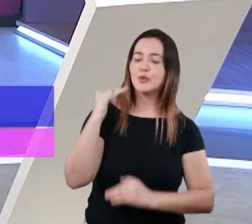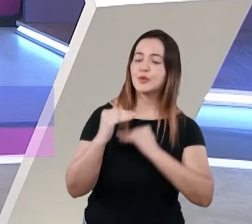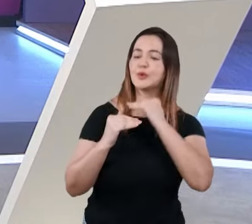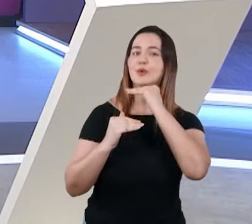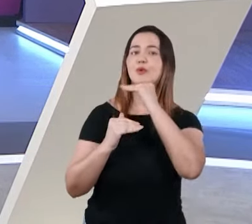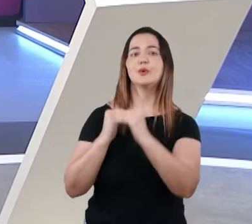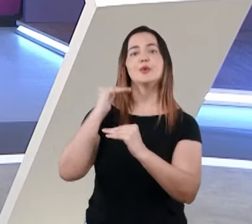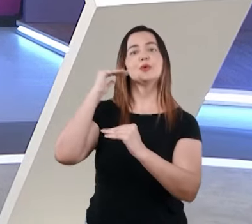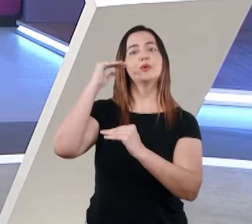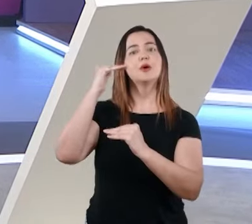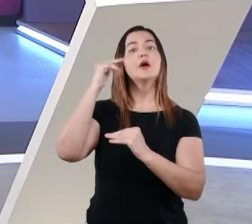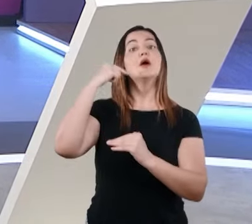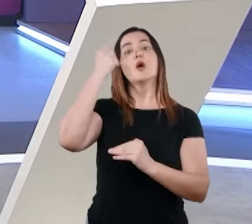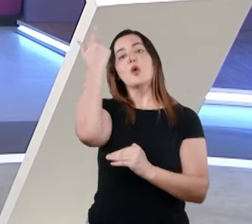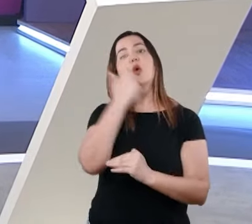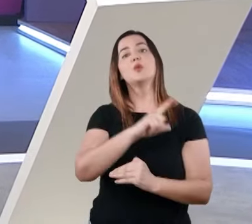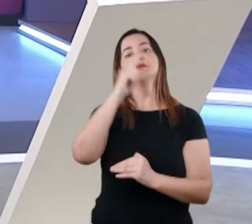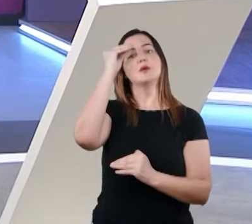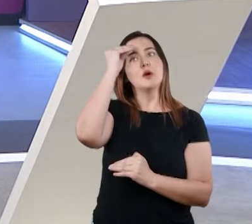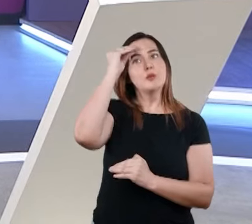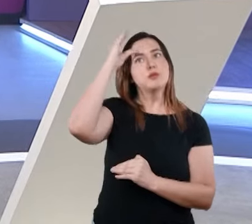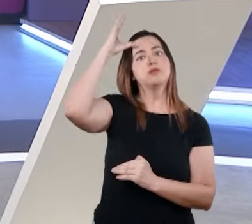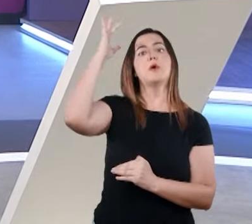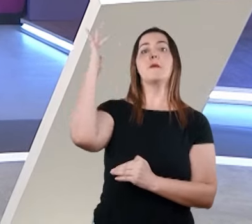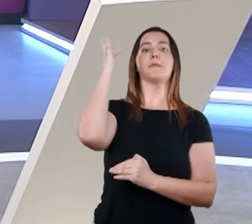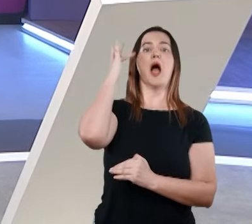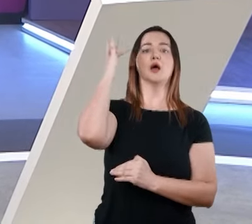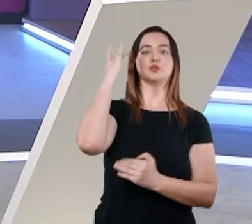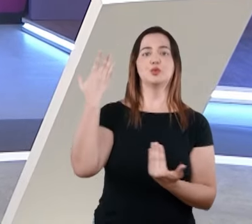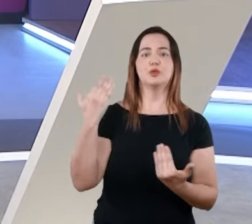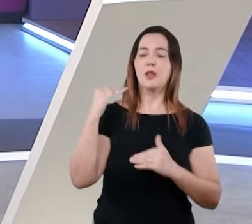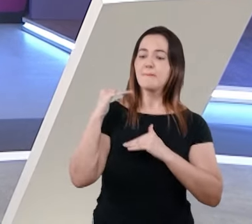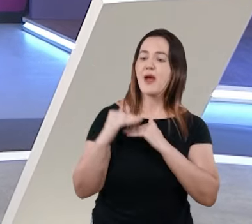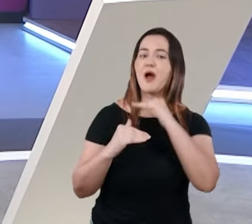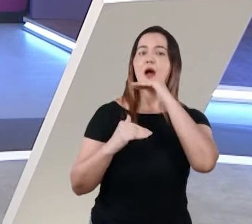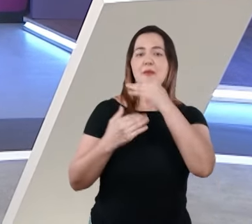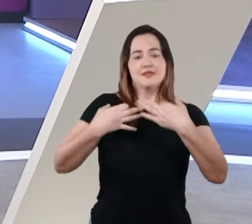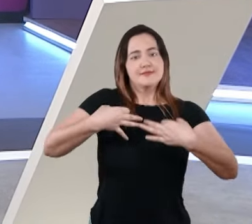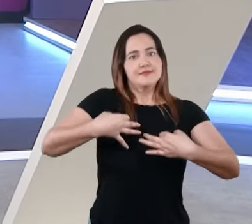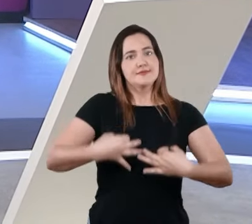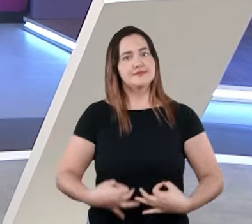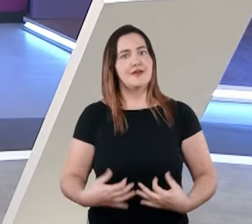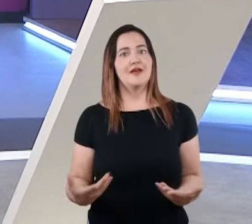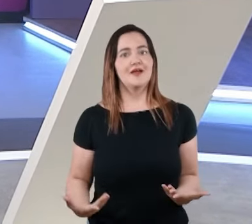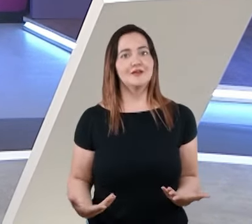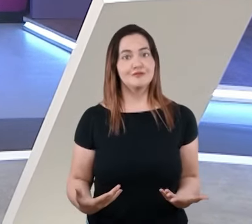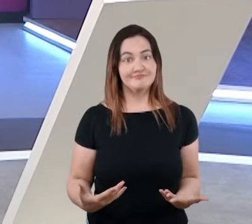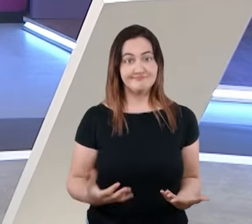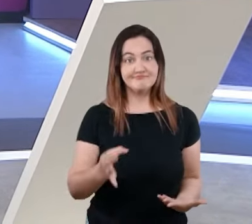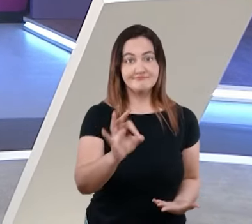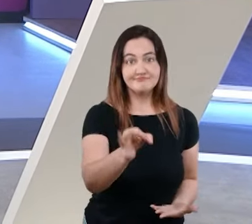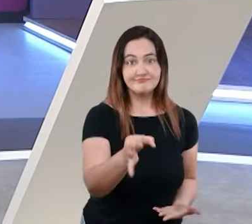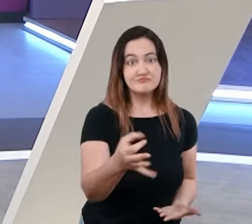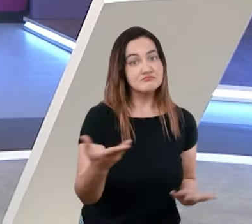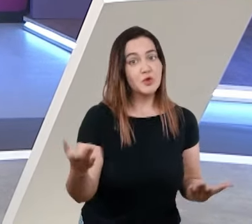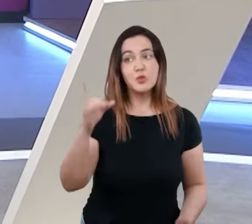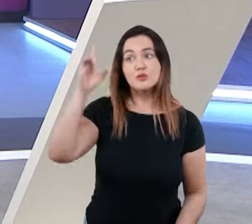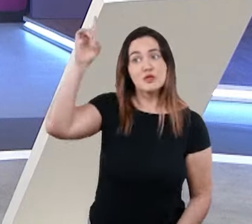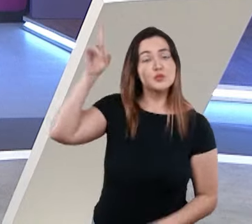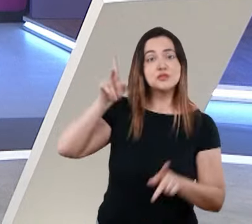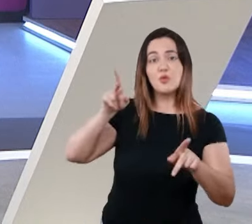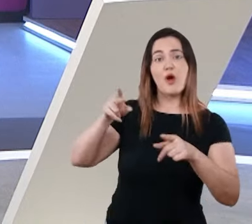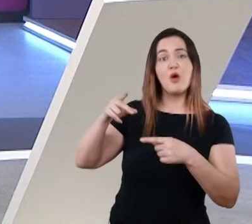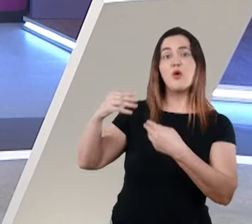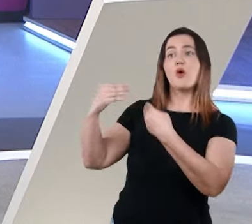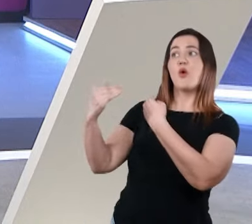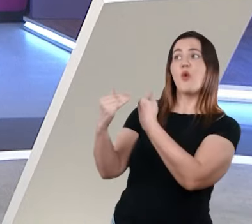Ele nos orienta, Ele acaba nos advertindo para que você e eu andemos